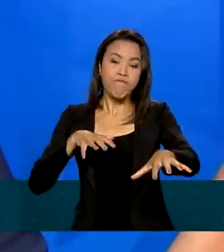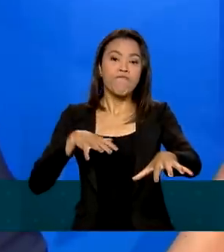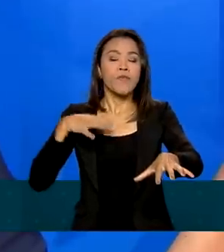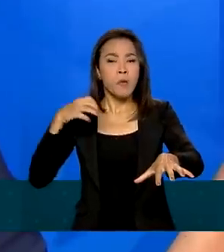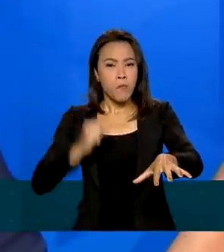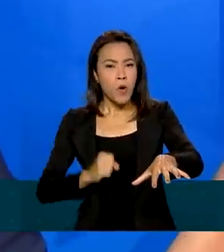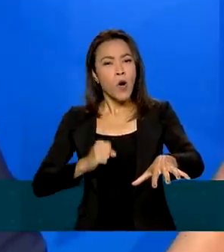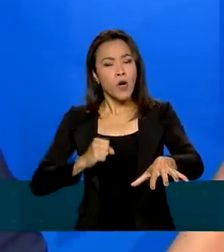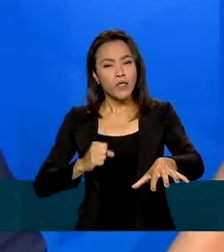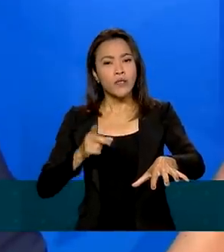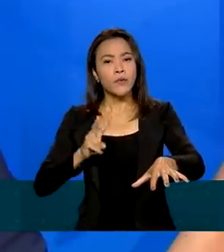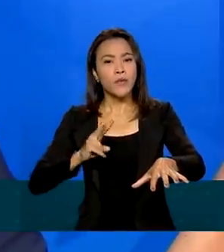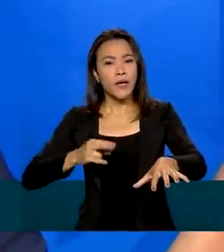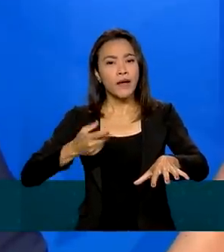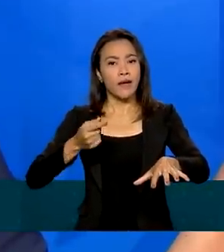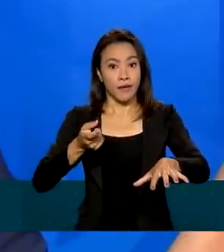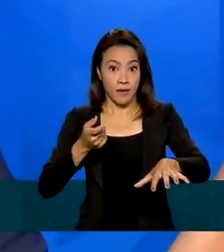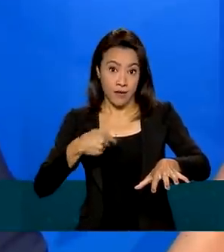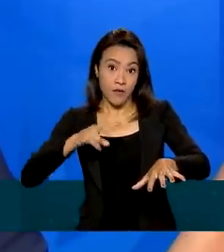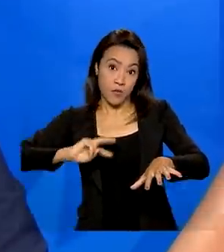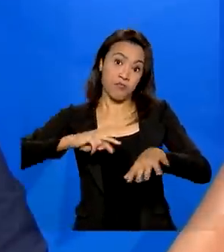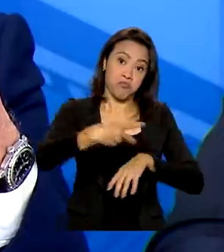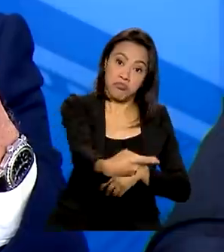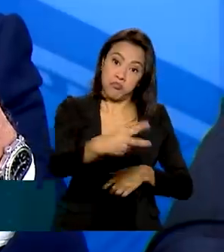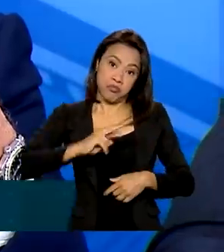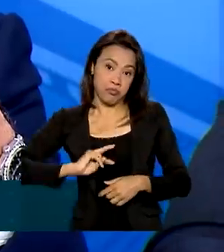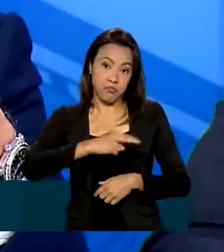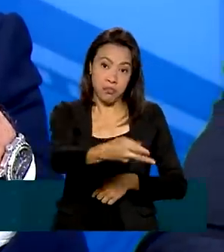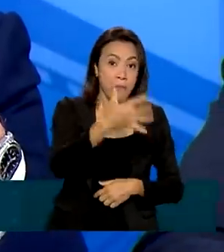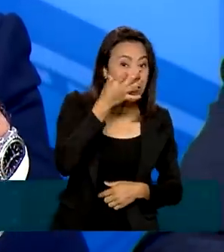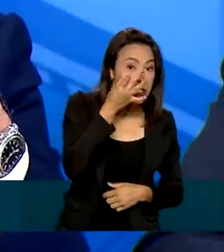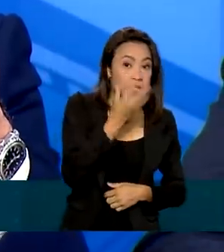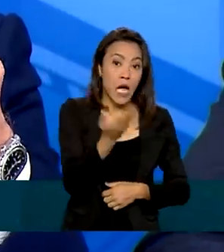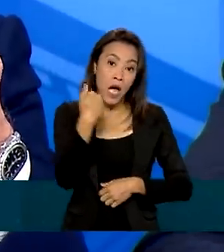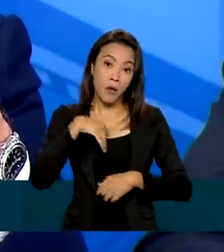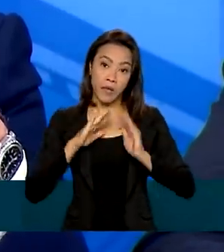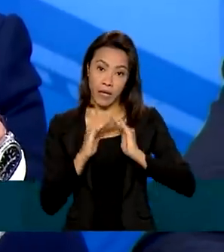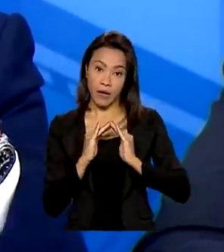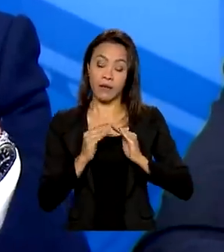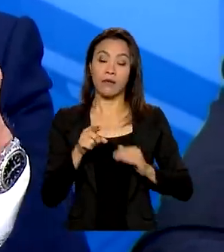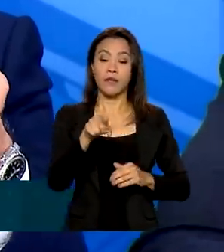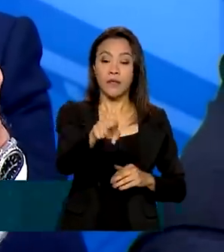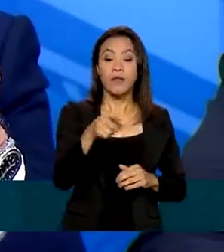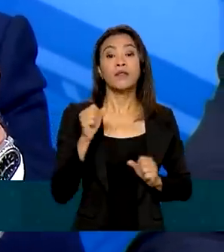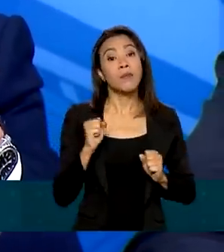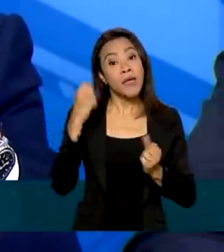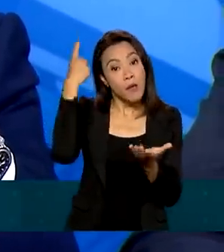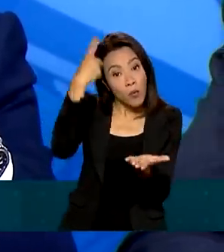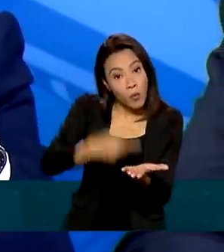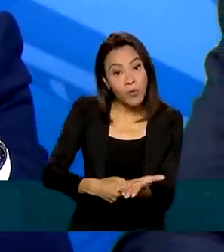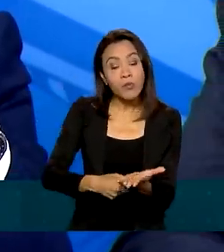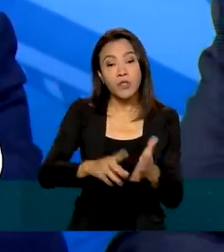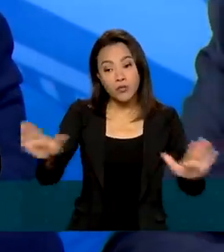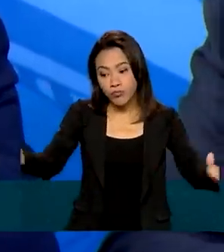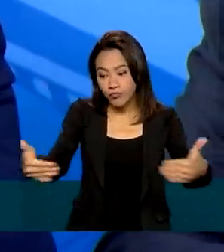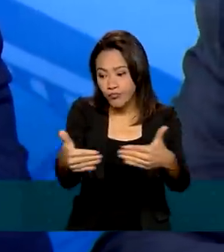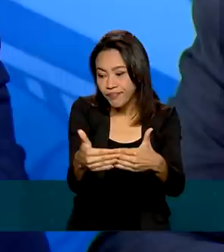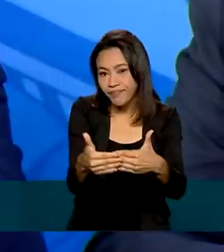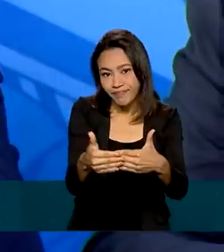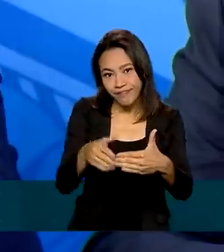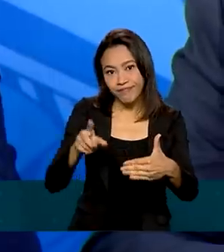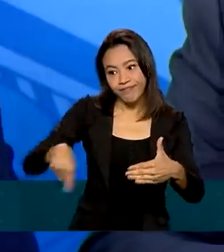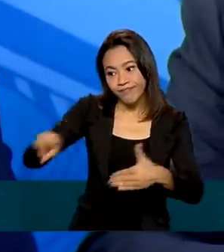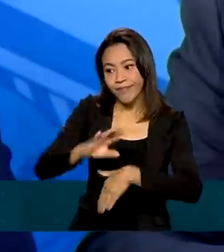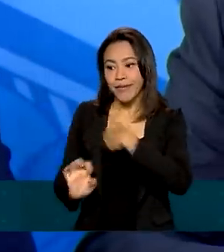frequência habitual às dependências da empresa. Um dos pontos principais é o acordo individual, ou seja,